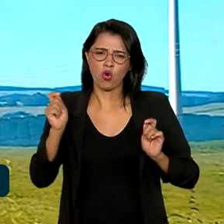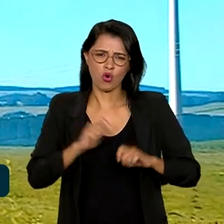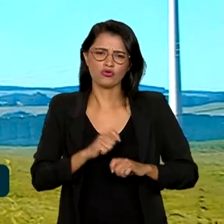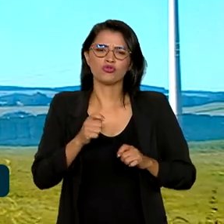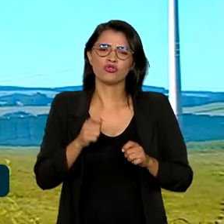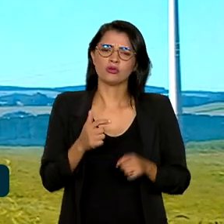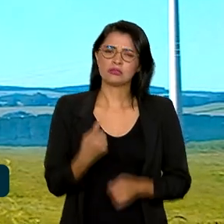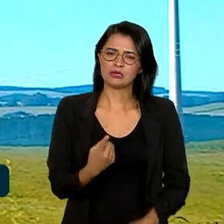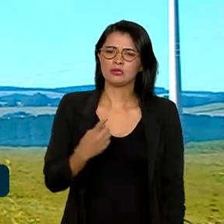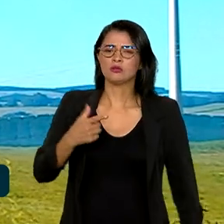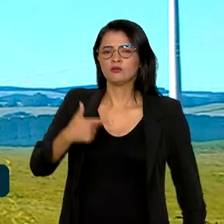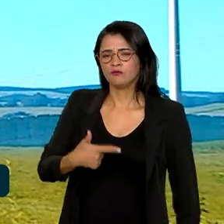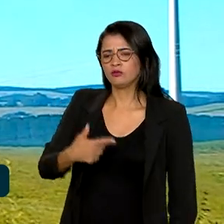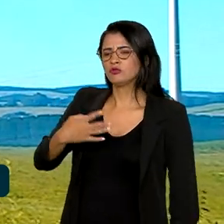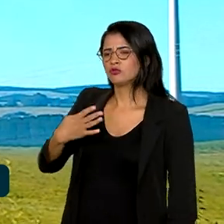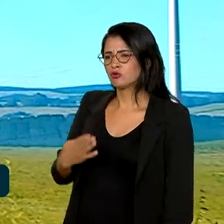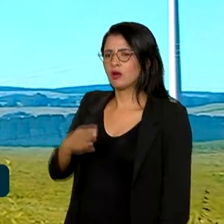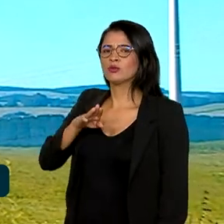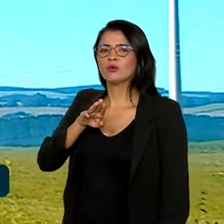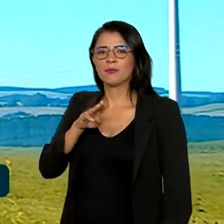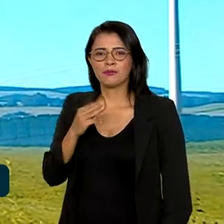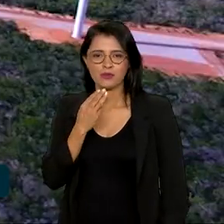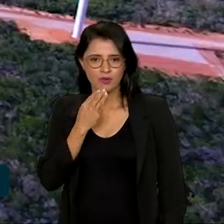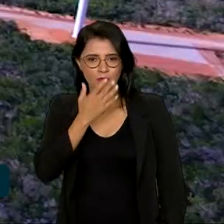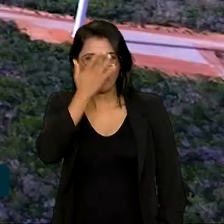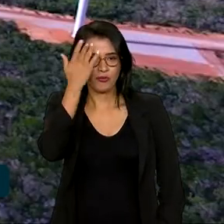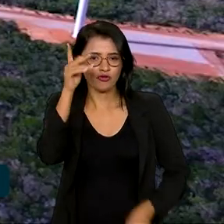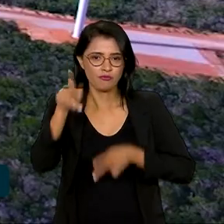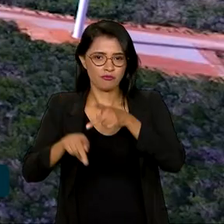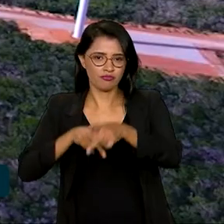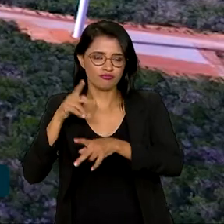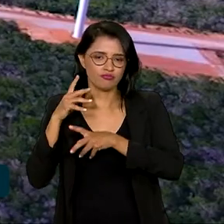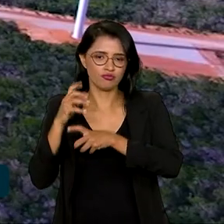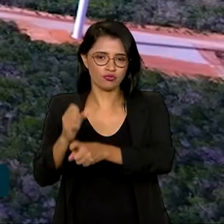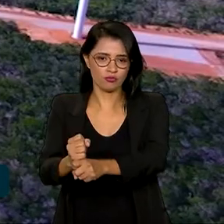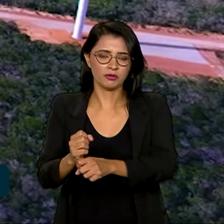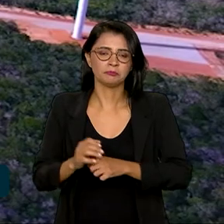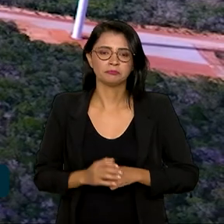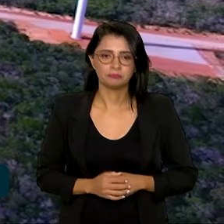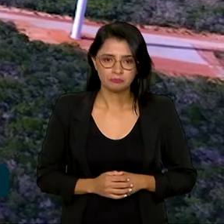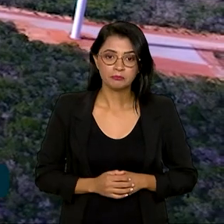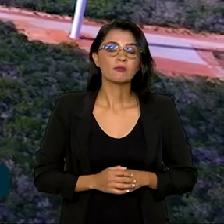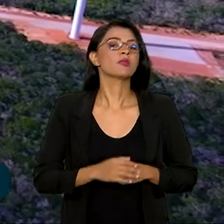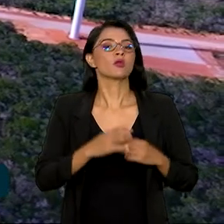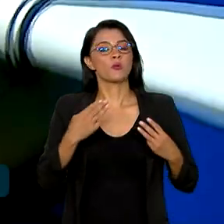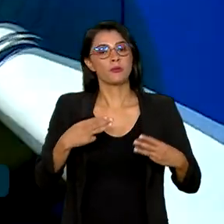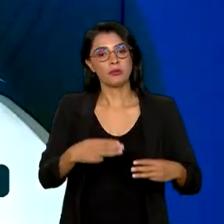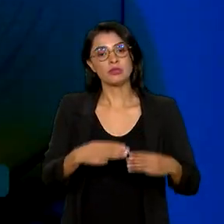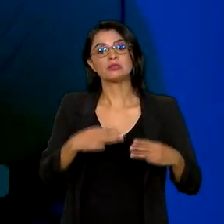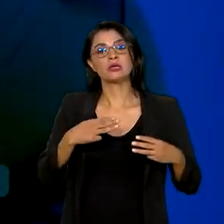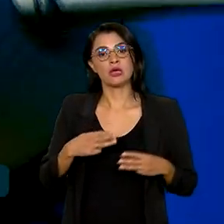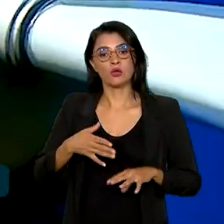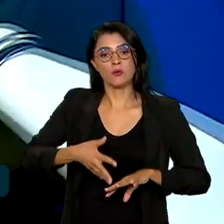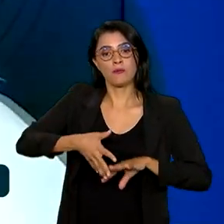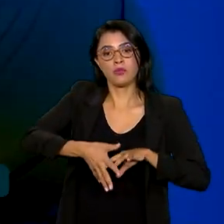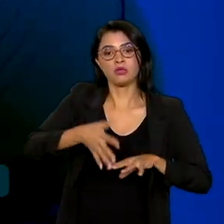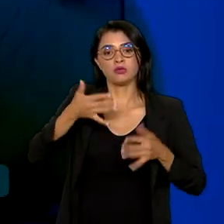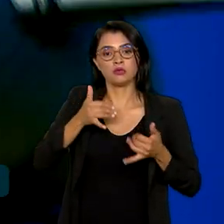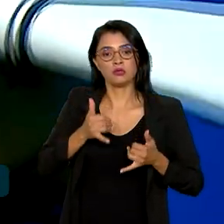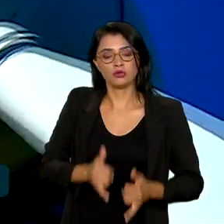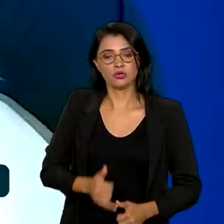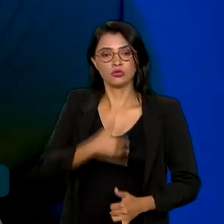124 milhões de habitantes. Segundo o Ministério de Minas e Energia, o governo federal